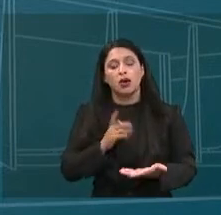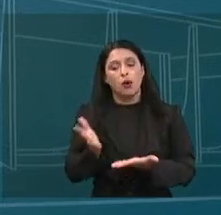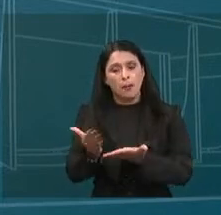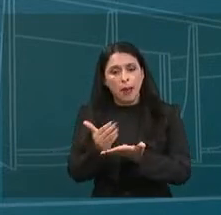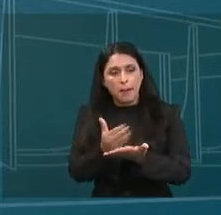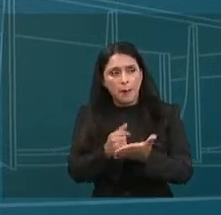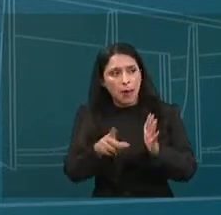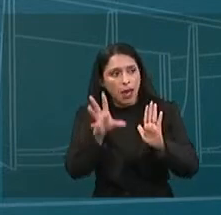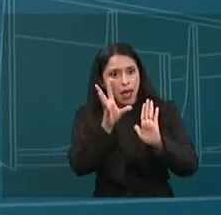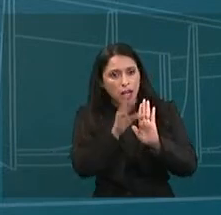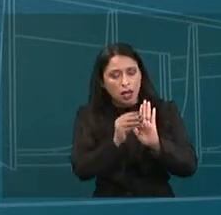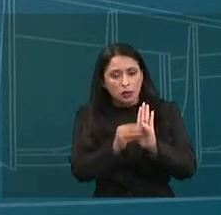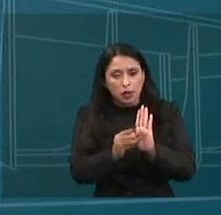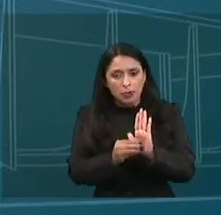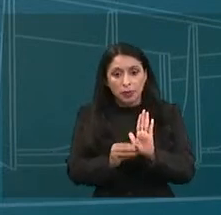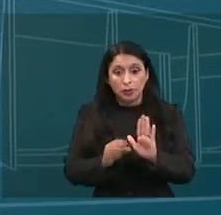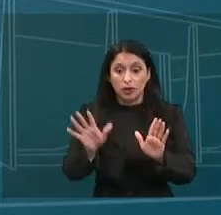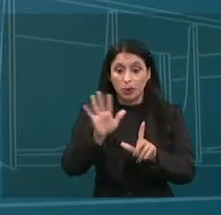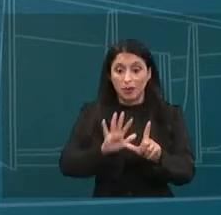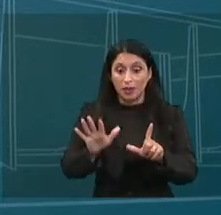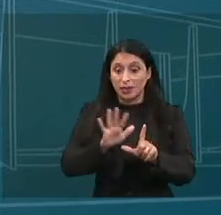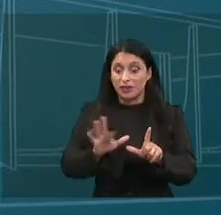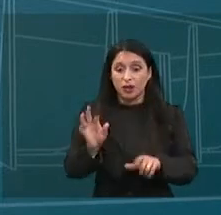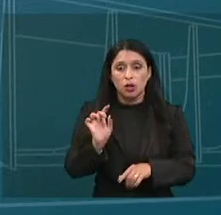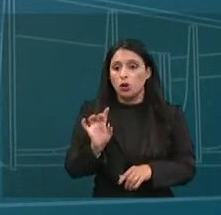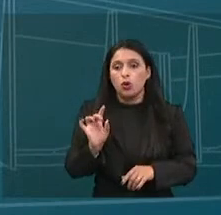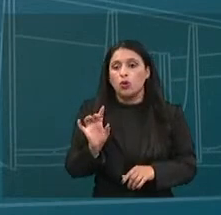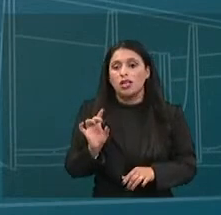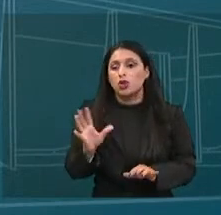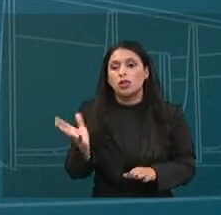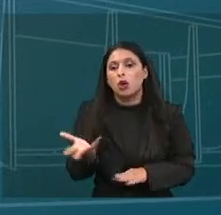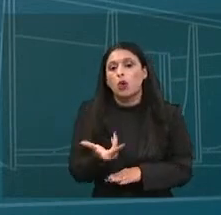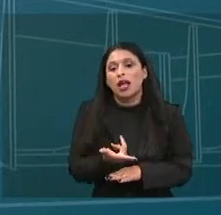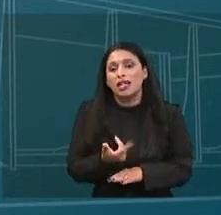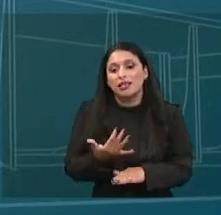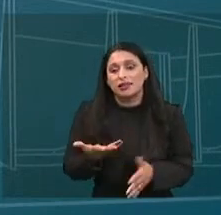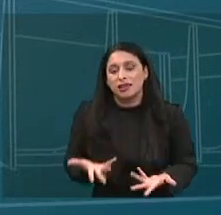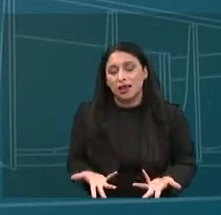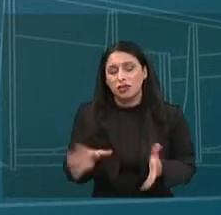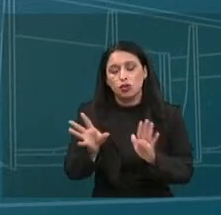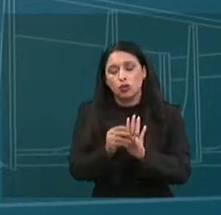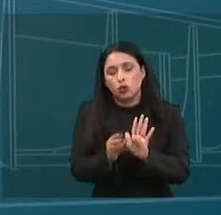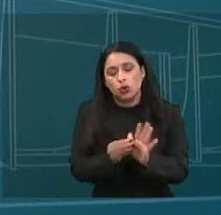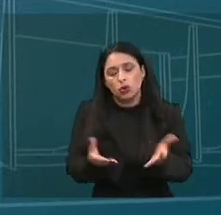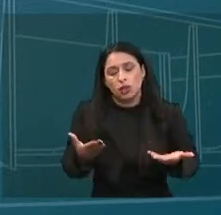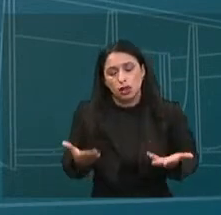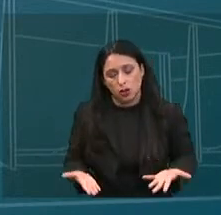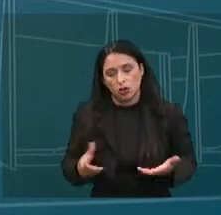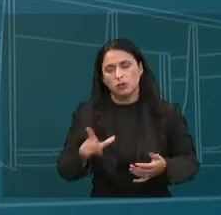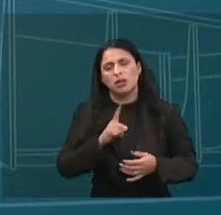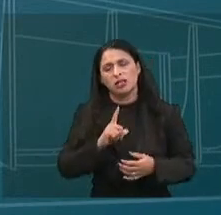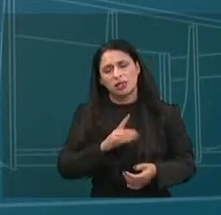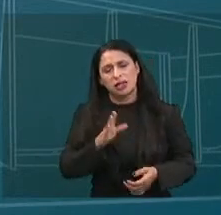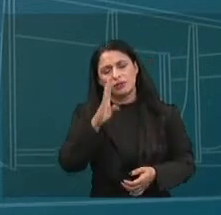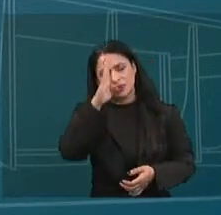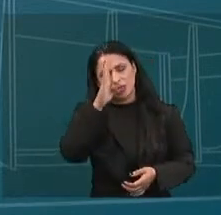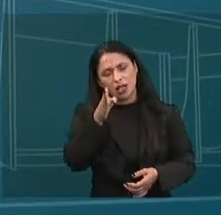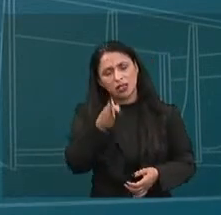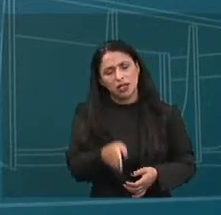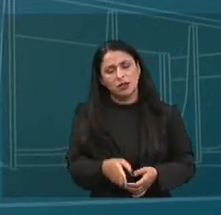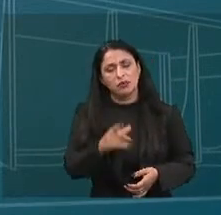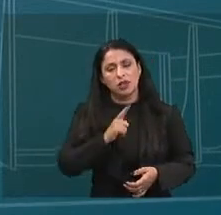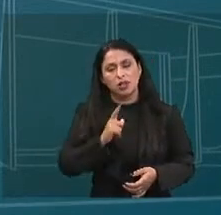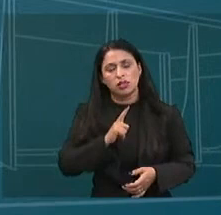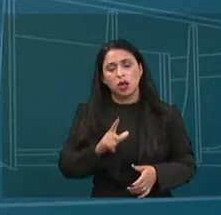de dados. Daí que o êxito das plataformas não depende somente da qualidade ou do apelo do conteúdo postado, mas está diretamente vinculado ao